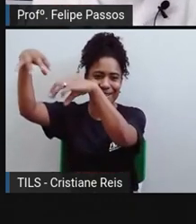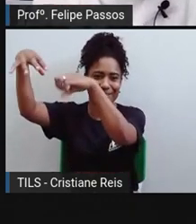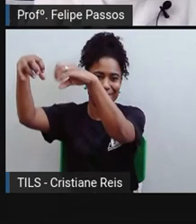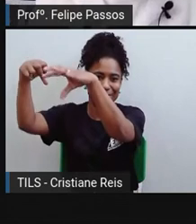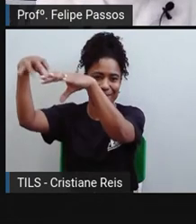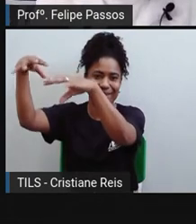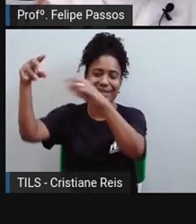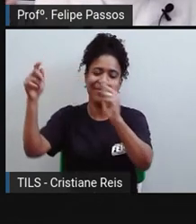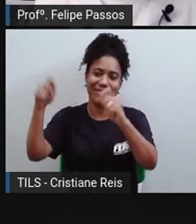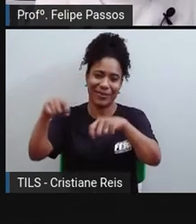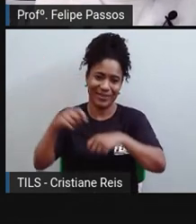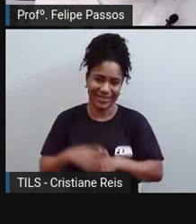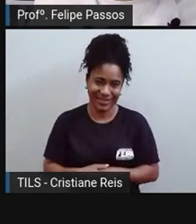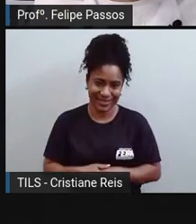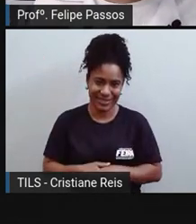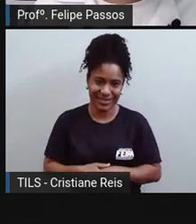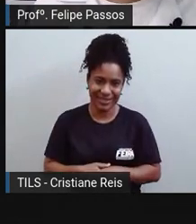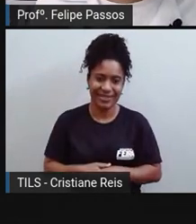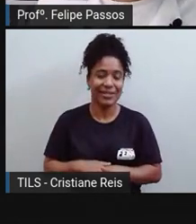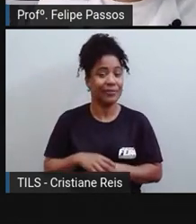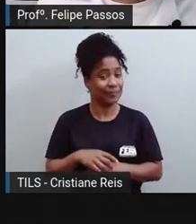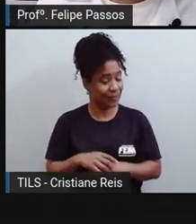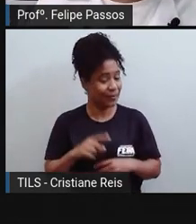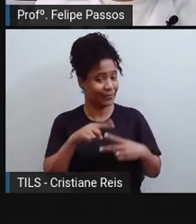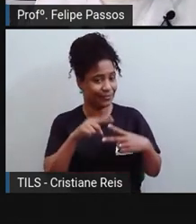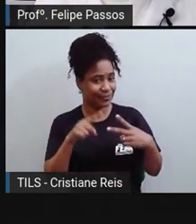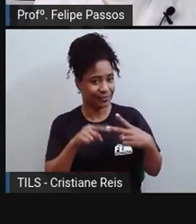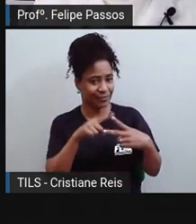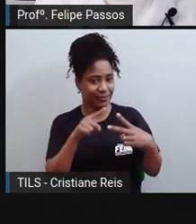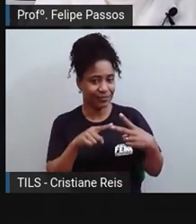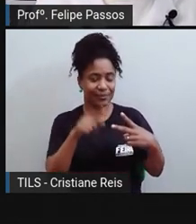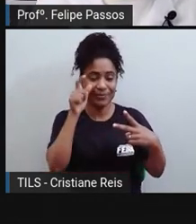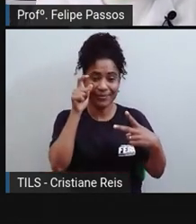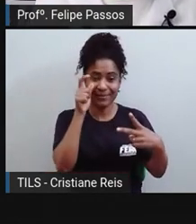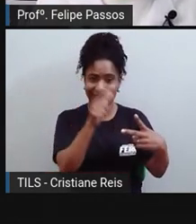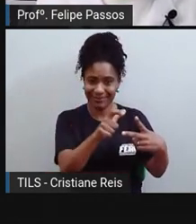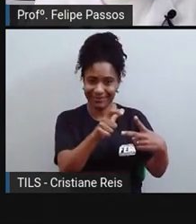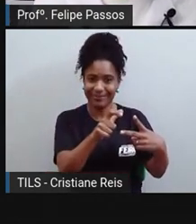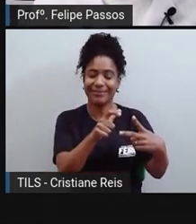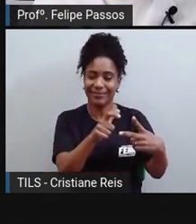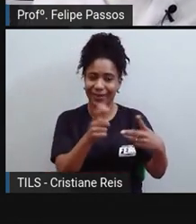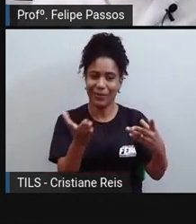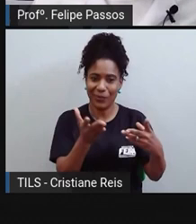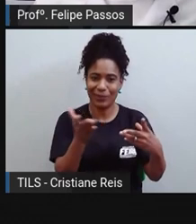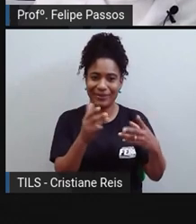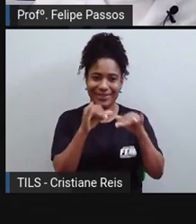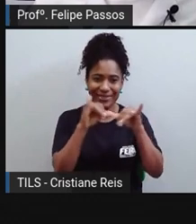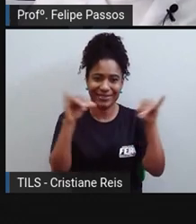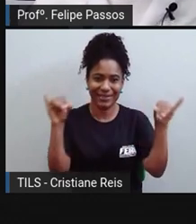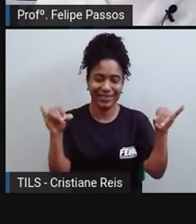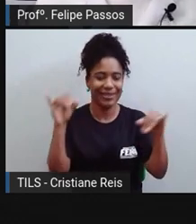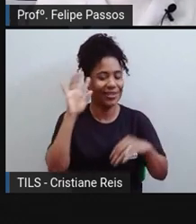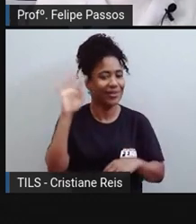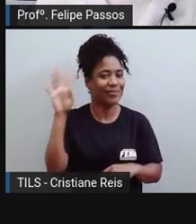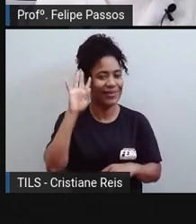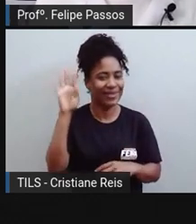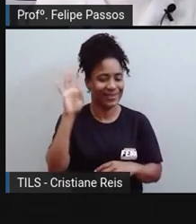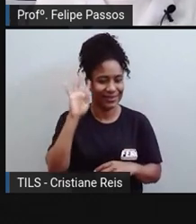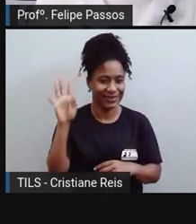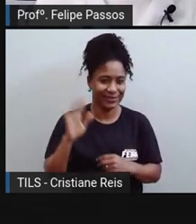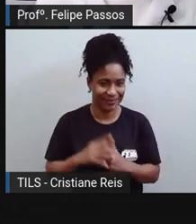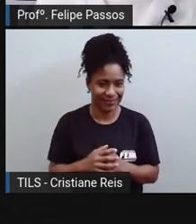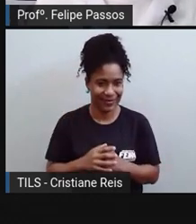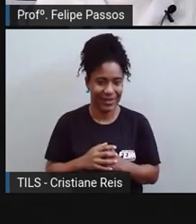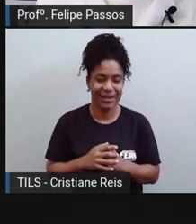Para finalizar, duas iniciativas que eu achei muito interessante trazer para vocês aqui. Imagina, gente, se a gente pudesse gerar